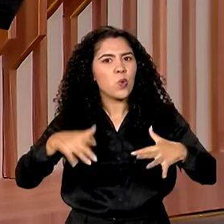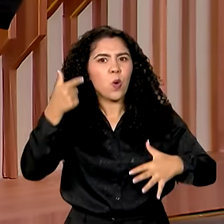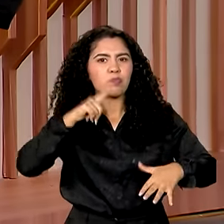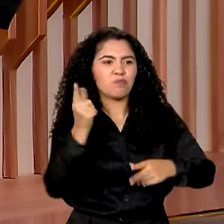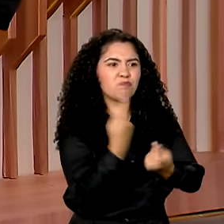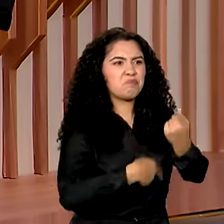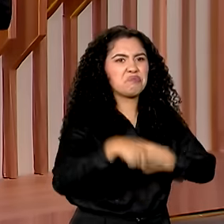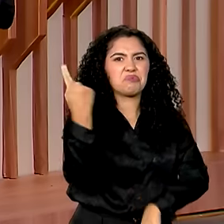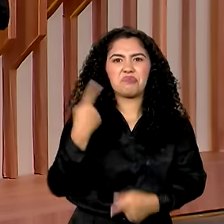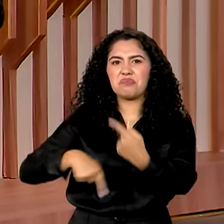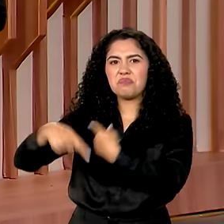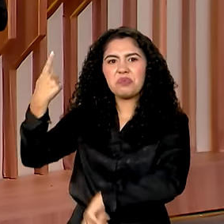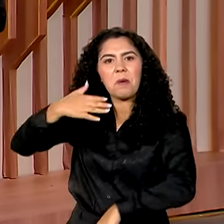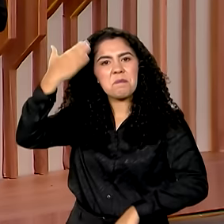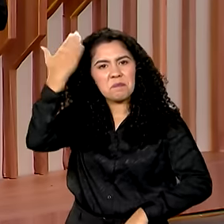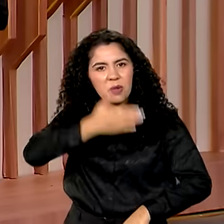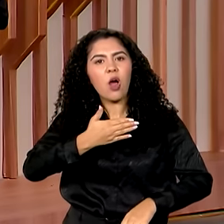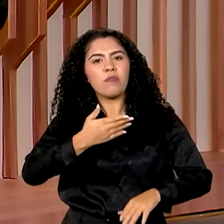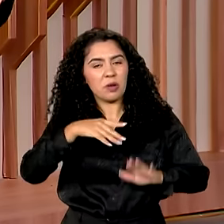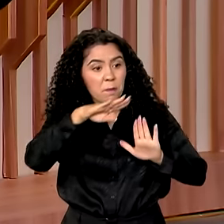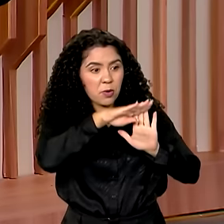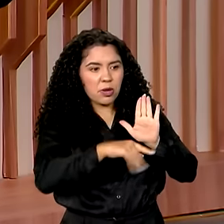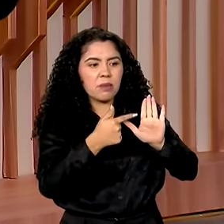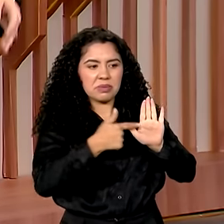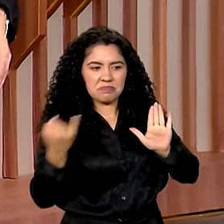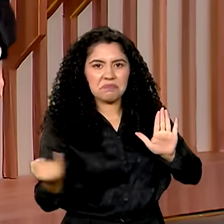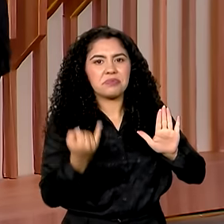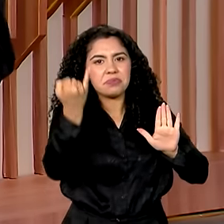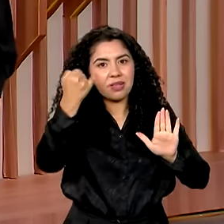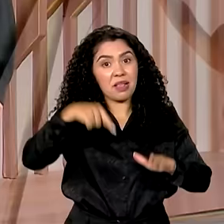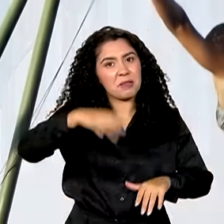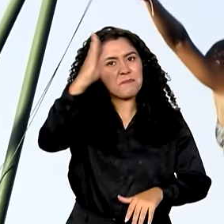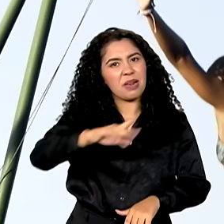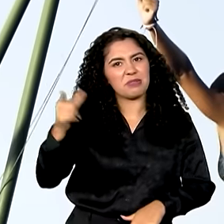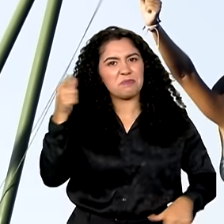comprovam a importância do programa. E quem ganha é o Brasil.